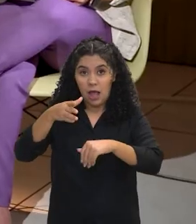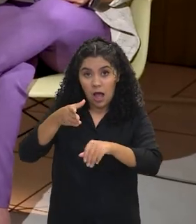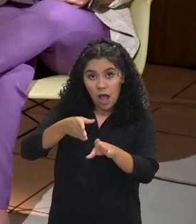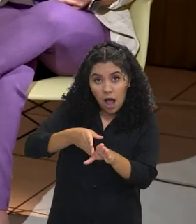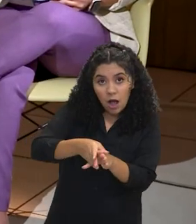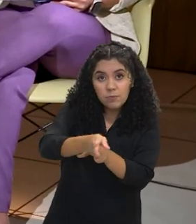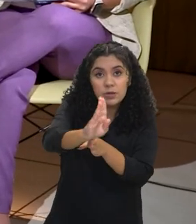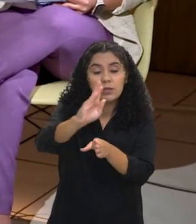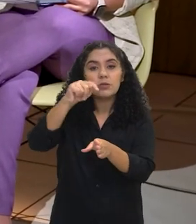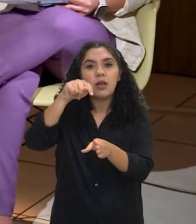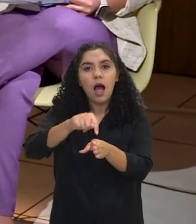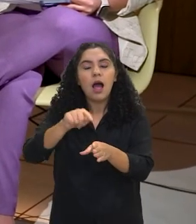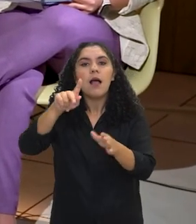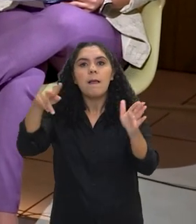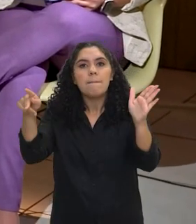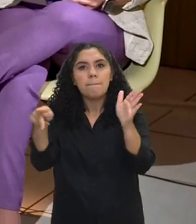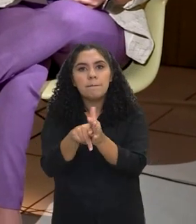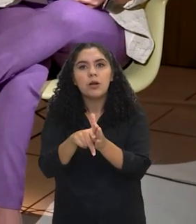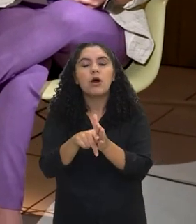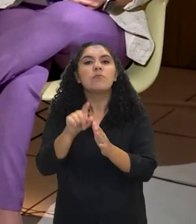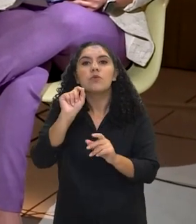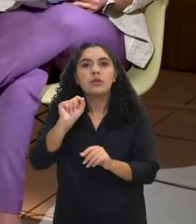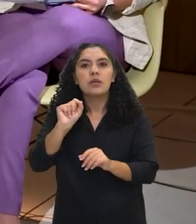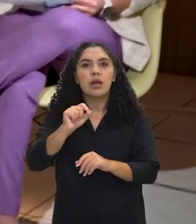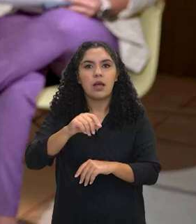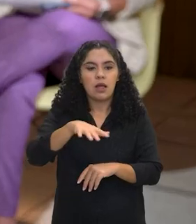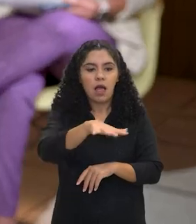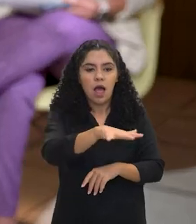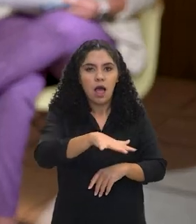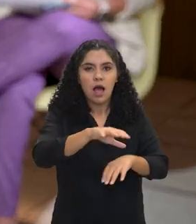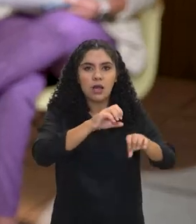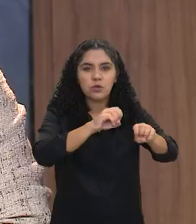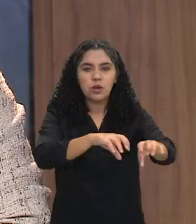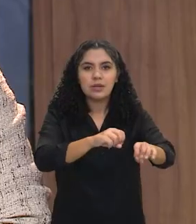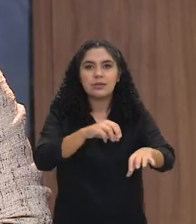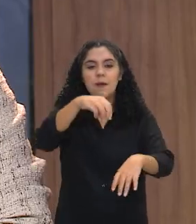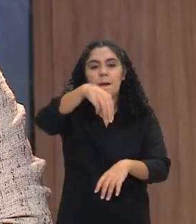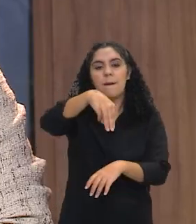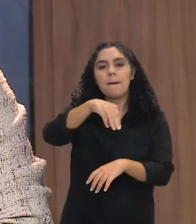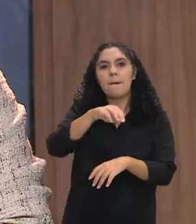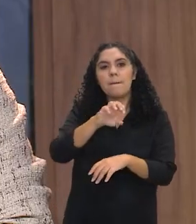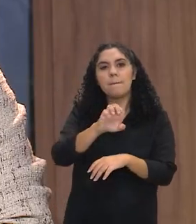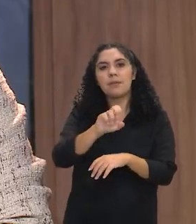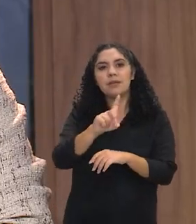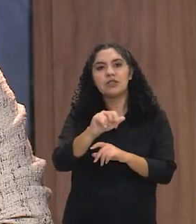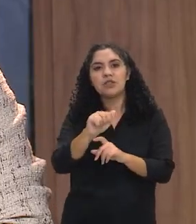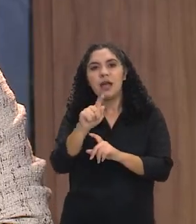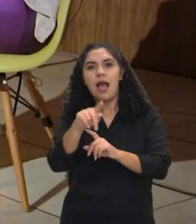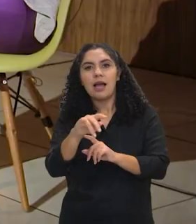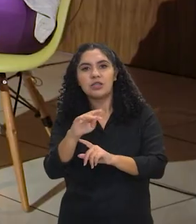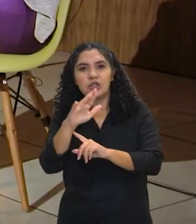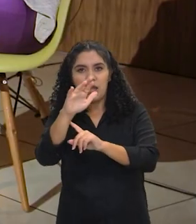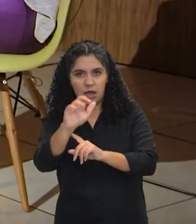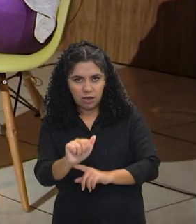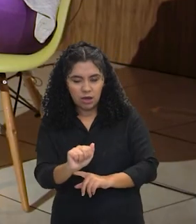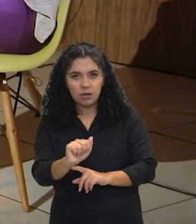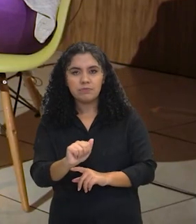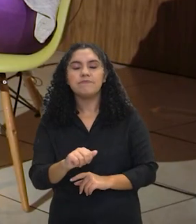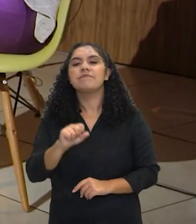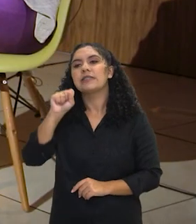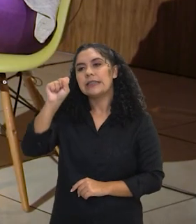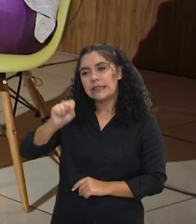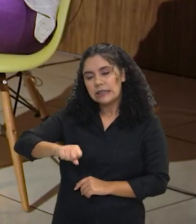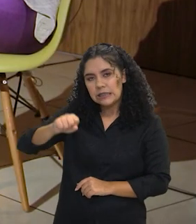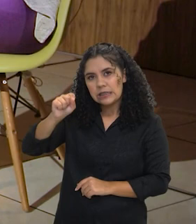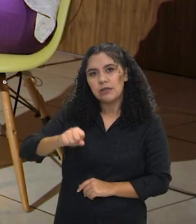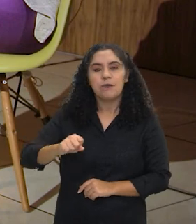recomendações, elas caminham juntas, então, com a educação midiática, que também é proposta pela Secretaria? Sem dúvida. Eu acho que a